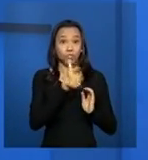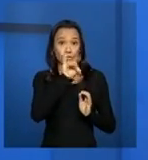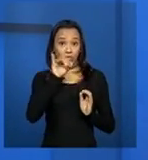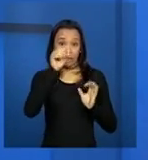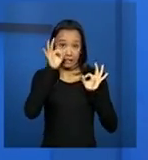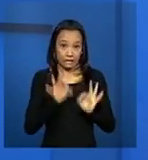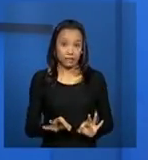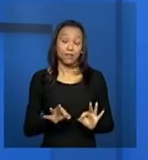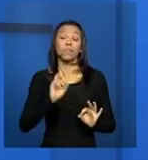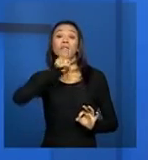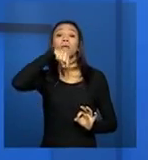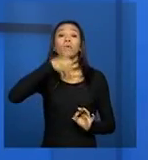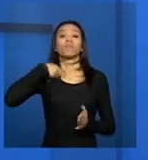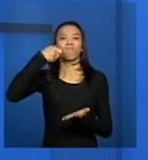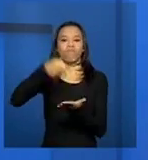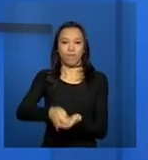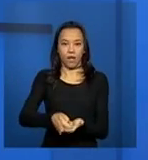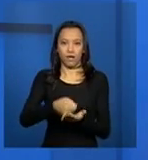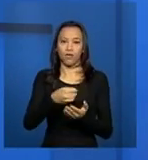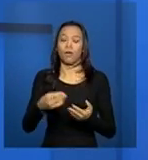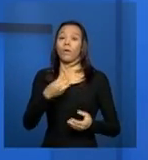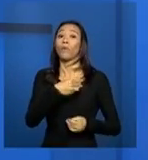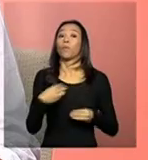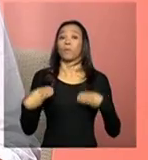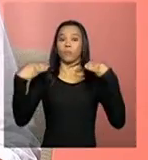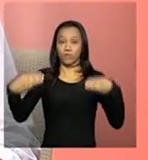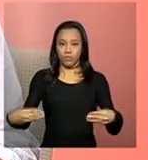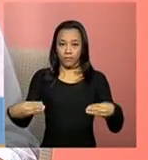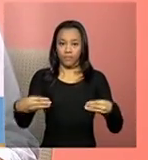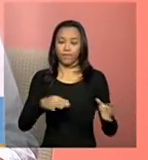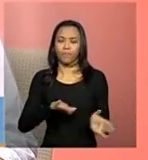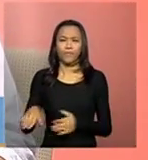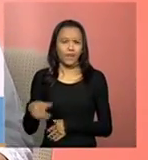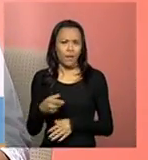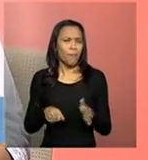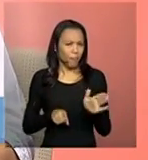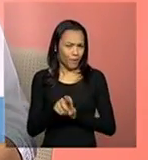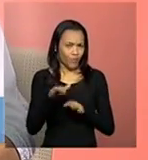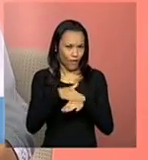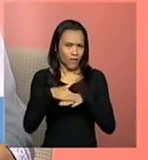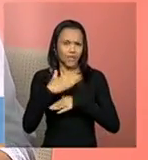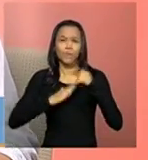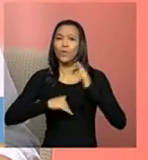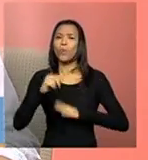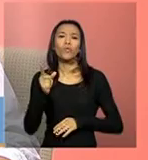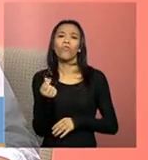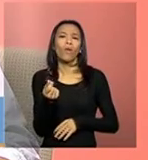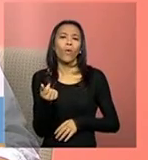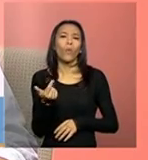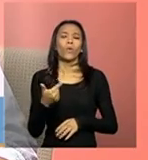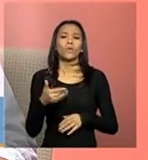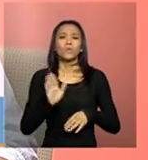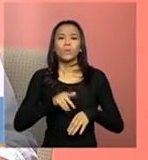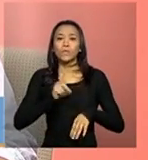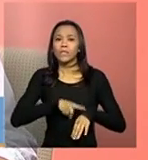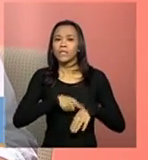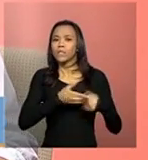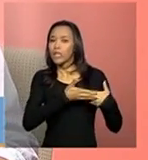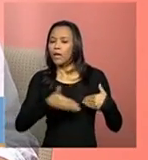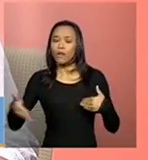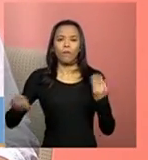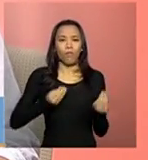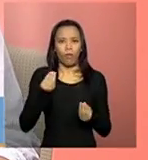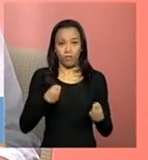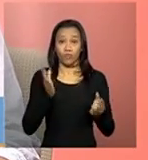fazer os pagamentos. Bom, vamos já falar sobre esses valores e prazos, a Viviane tinha falado no primeiro